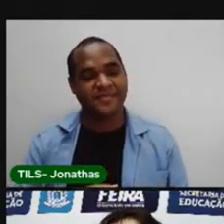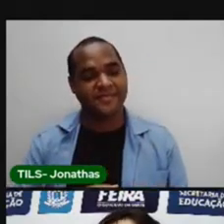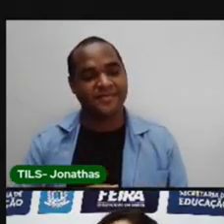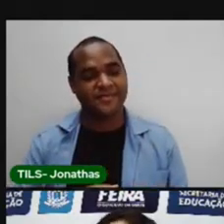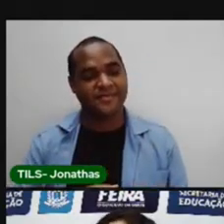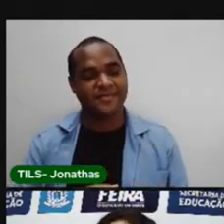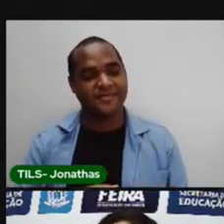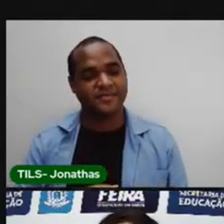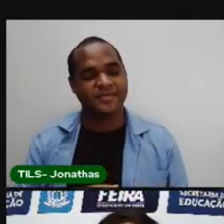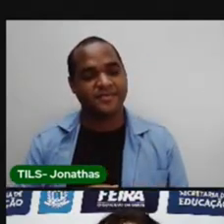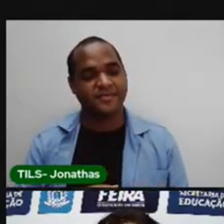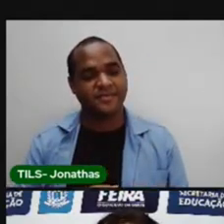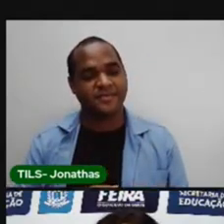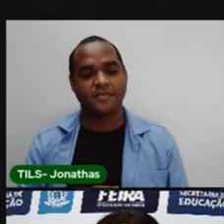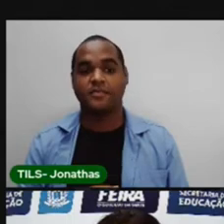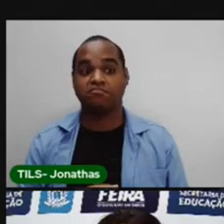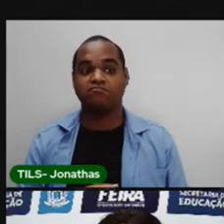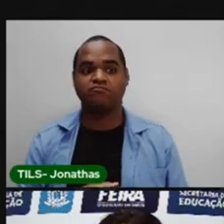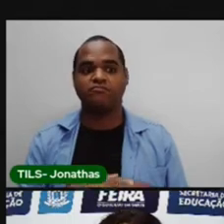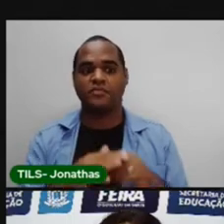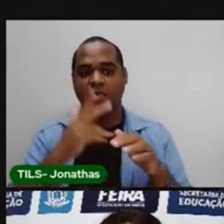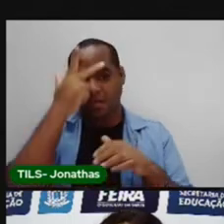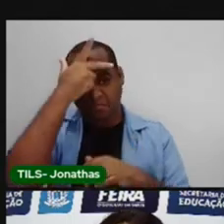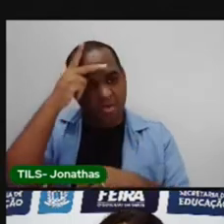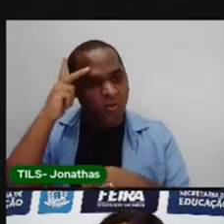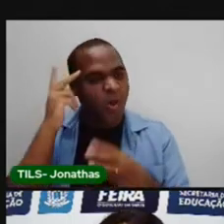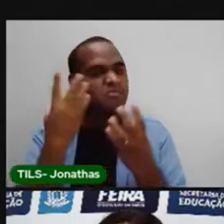É o bairro mais populoso de você.